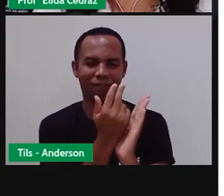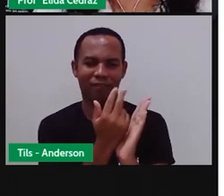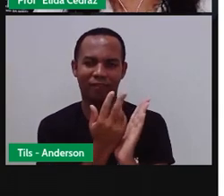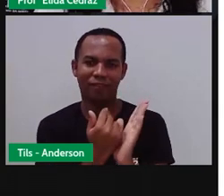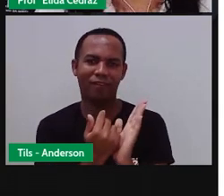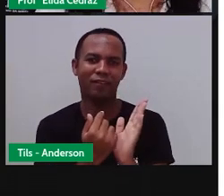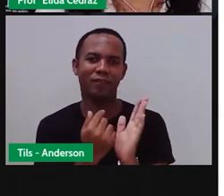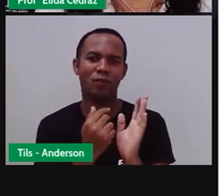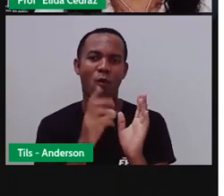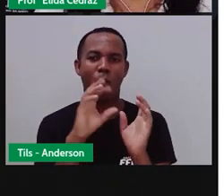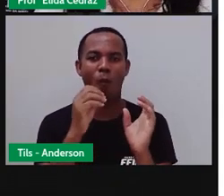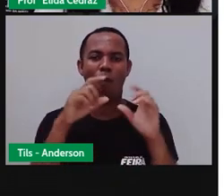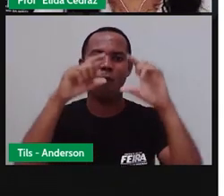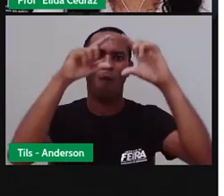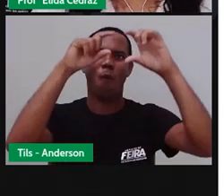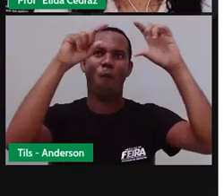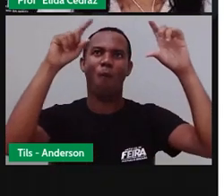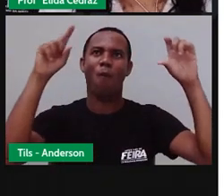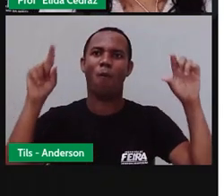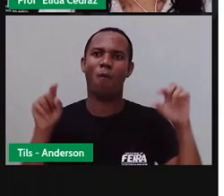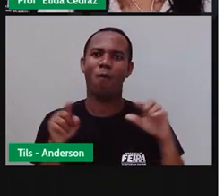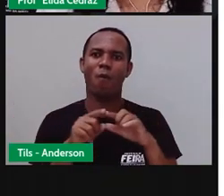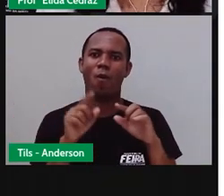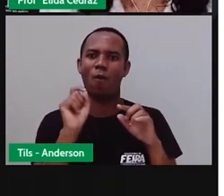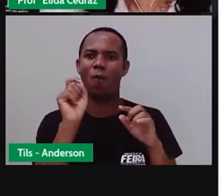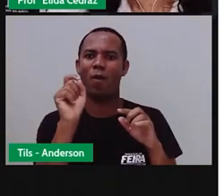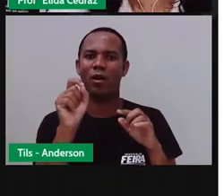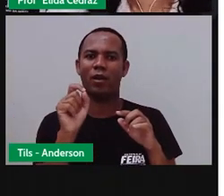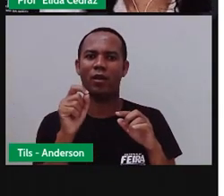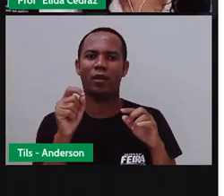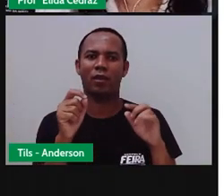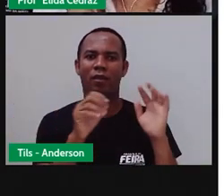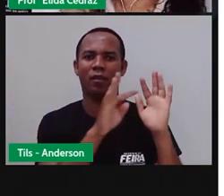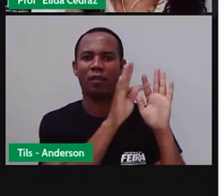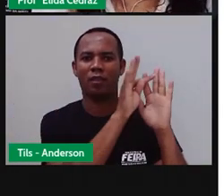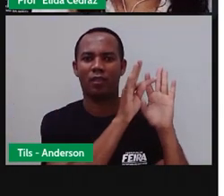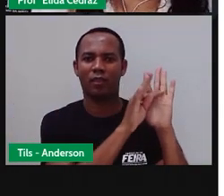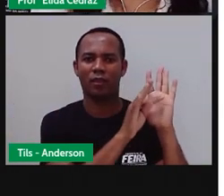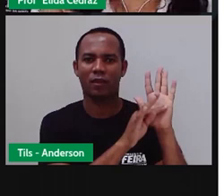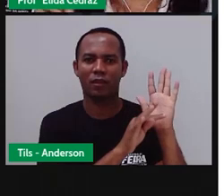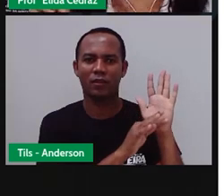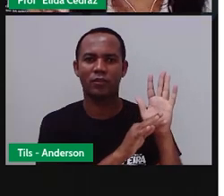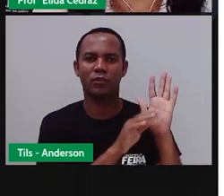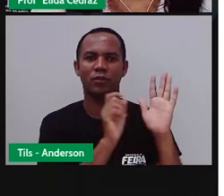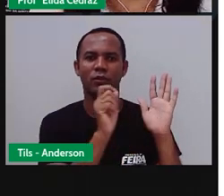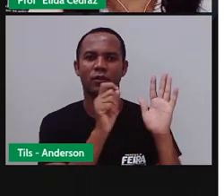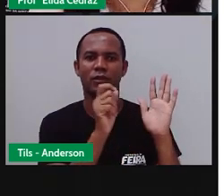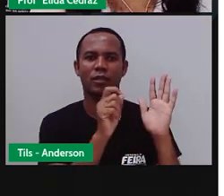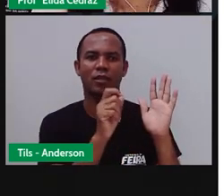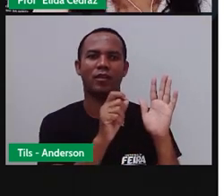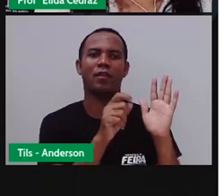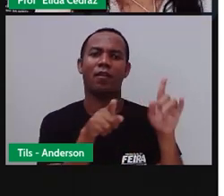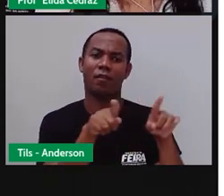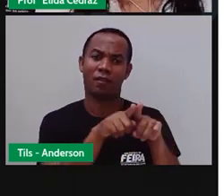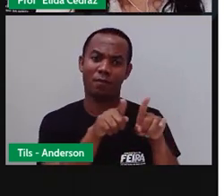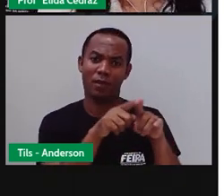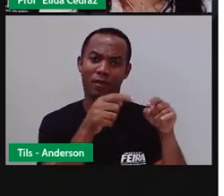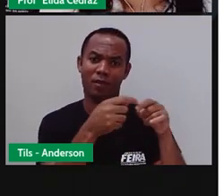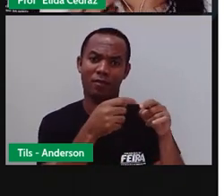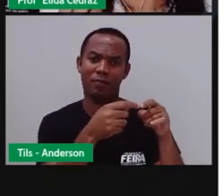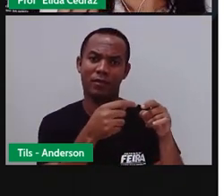e o cartão são textos do gênero jornalístico.